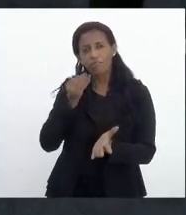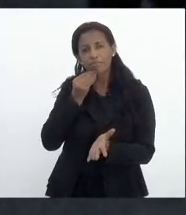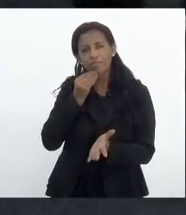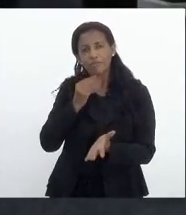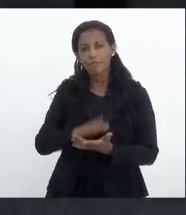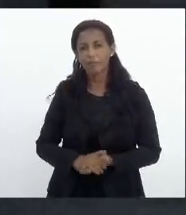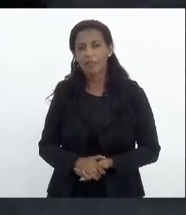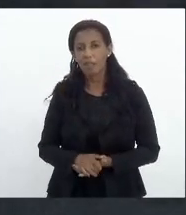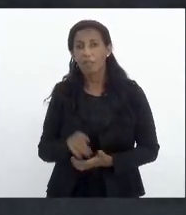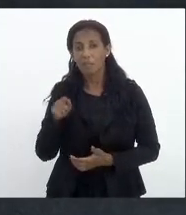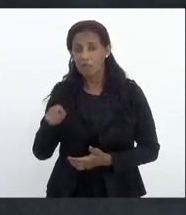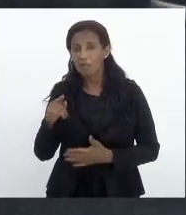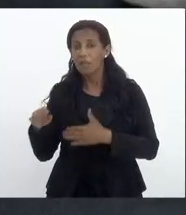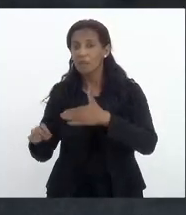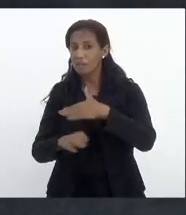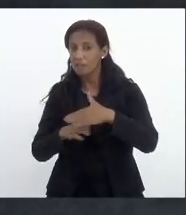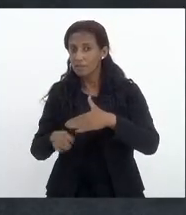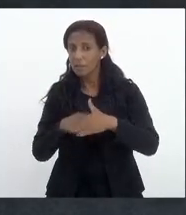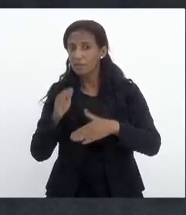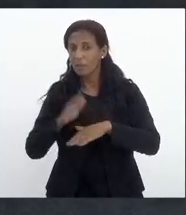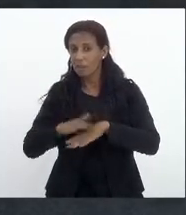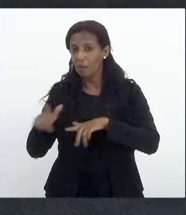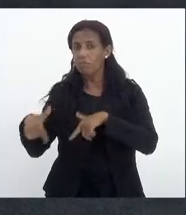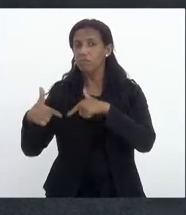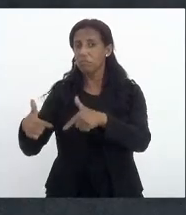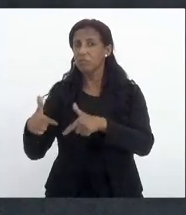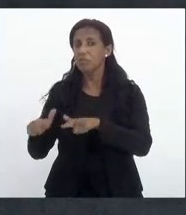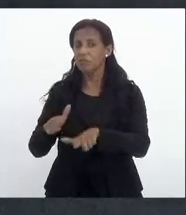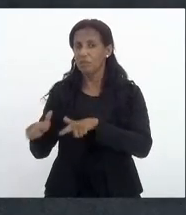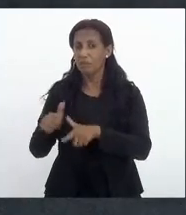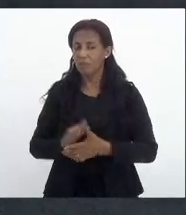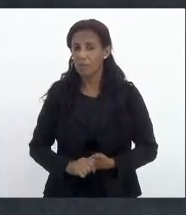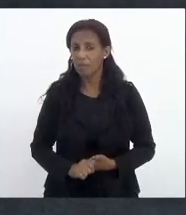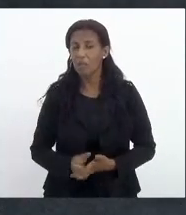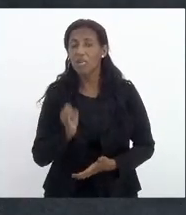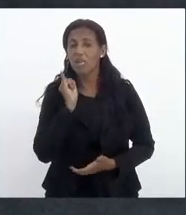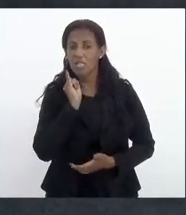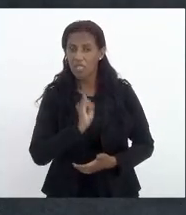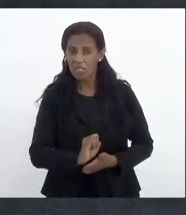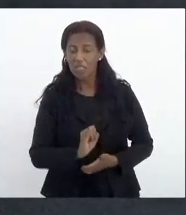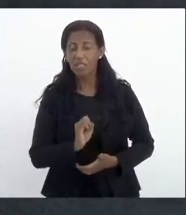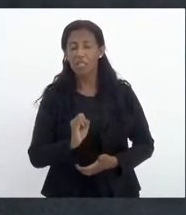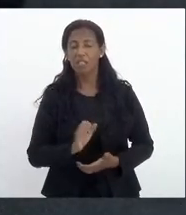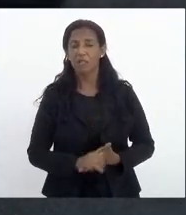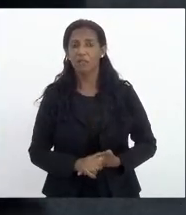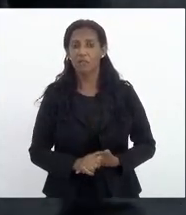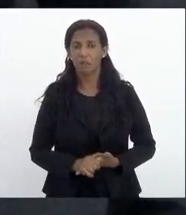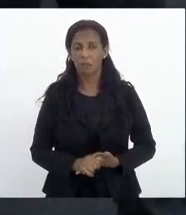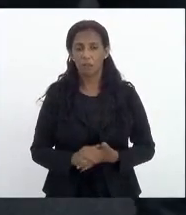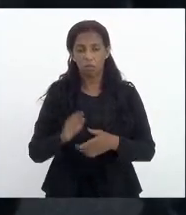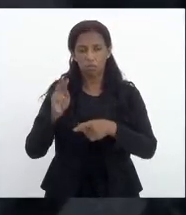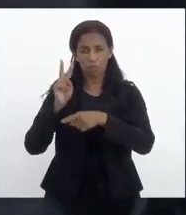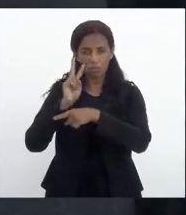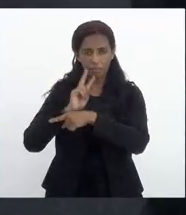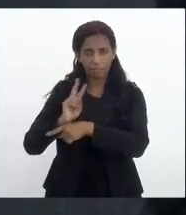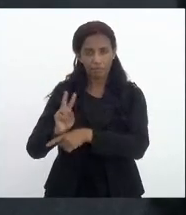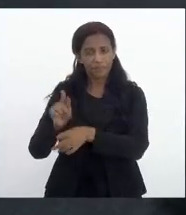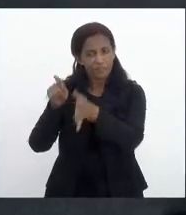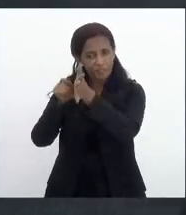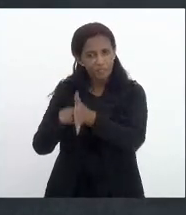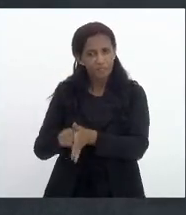sendo executadas e se estavam sendo fiscalizadas